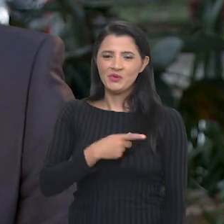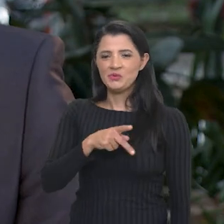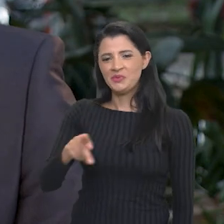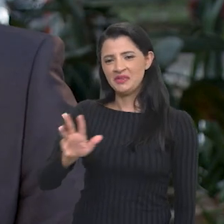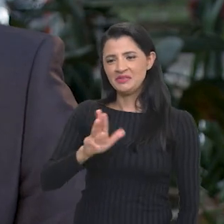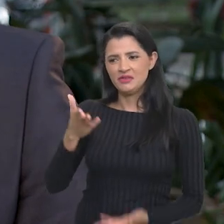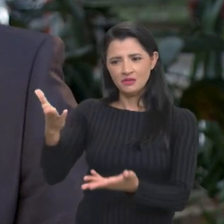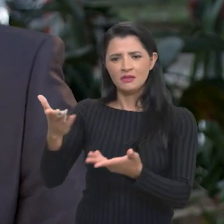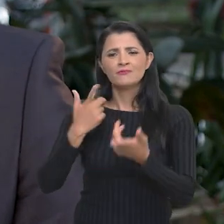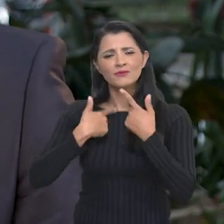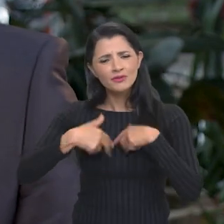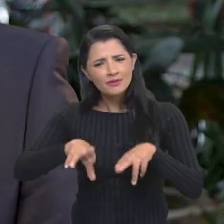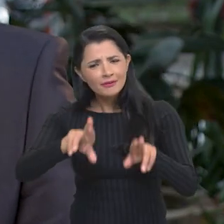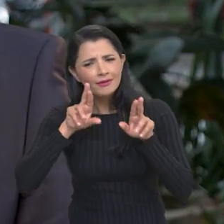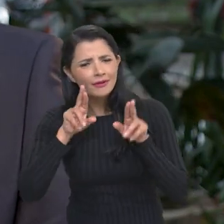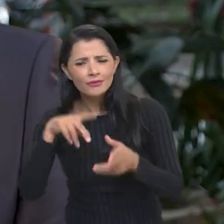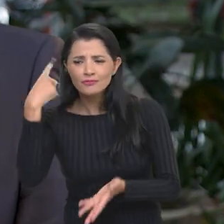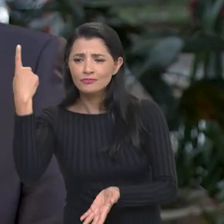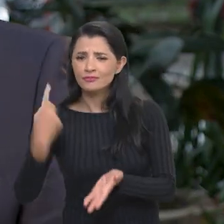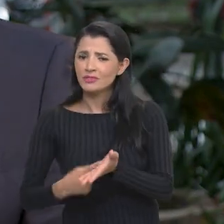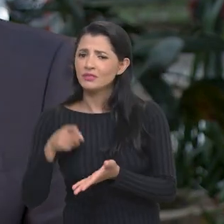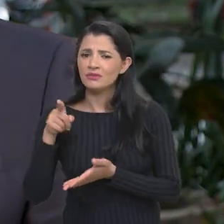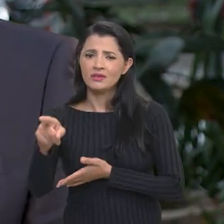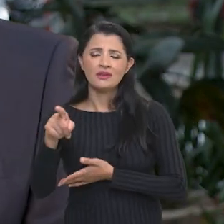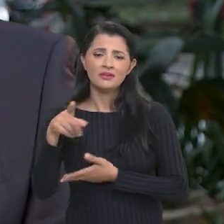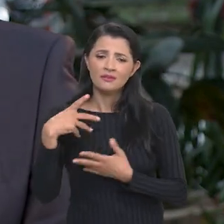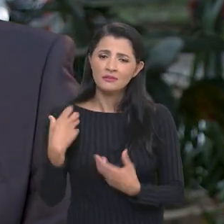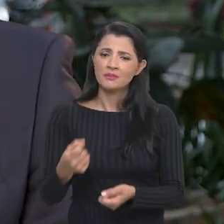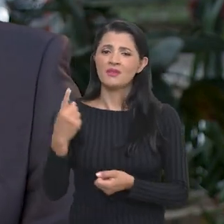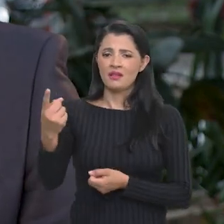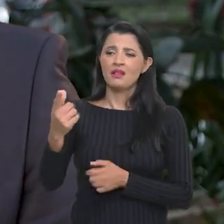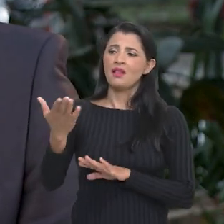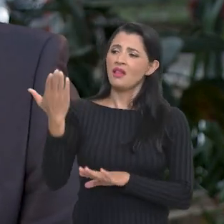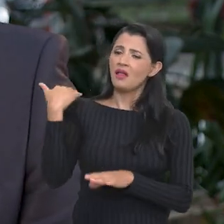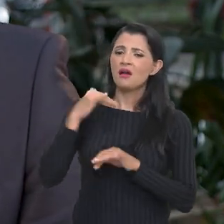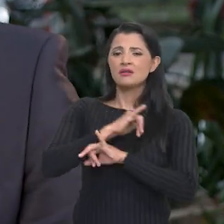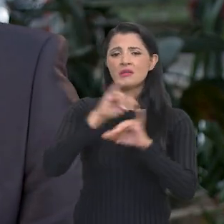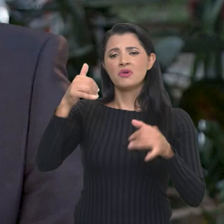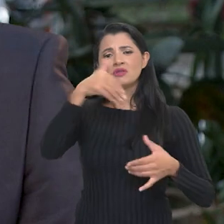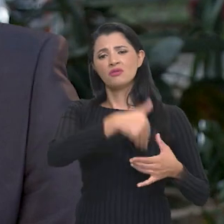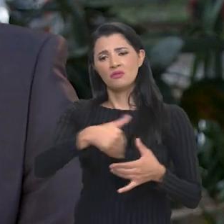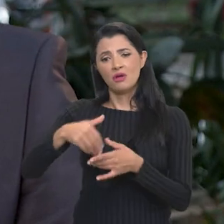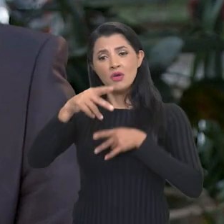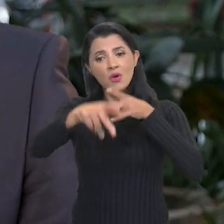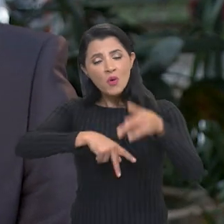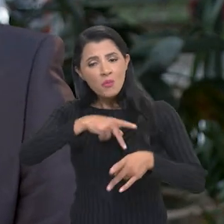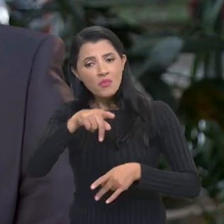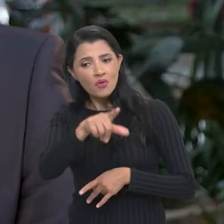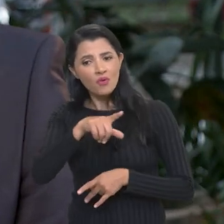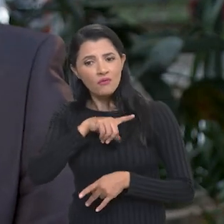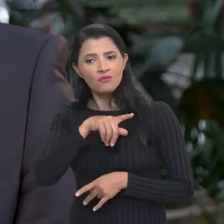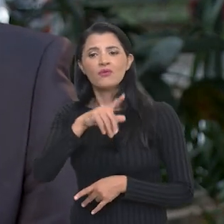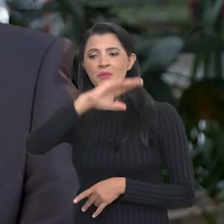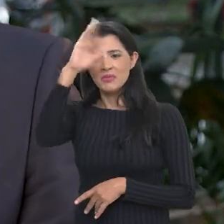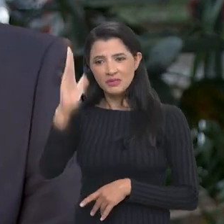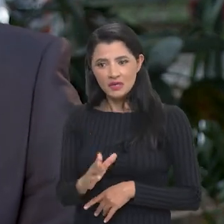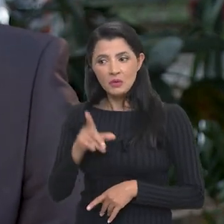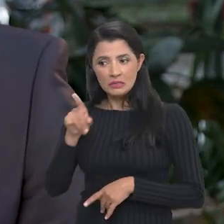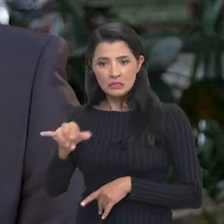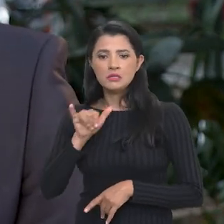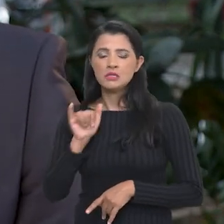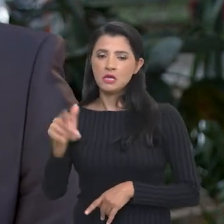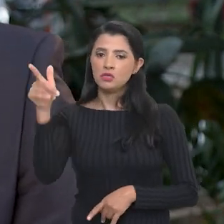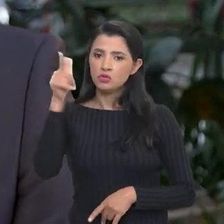do nosso presidente Lula. É um desejo dele, é um compromisso que ele assumiu ainda na campanha eleitoral que o povo brasileiro, se ele